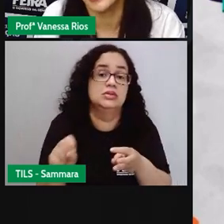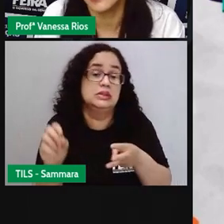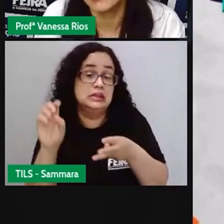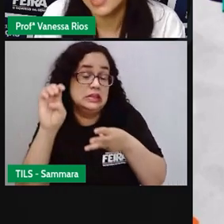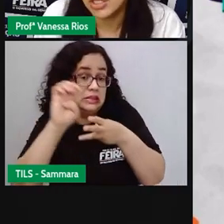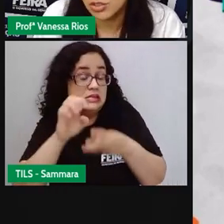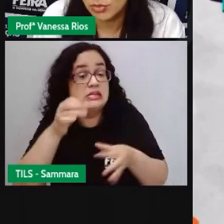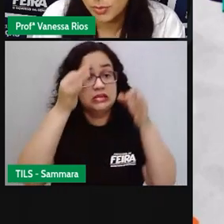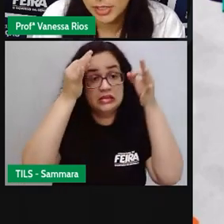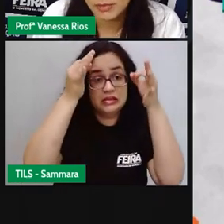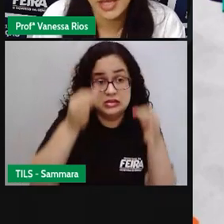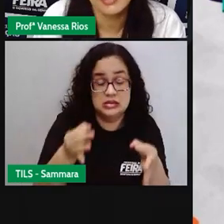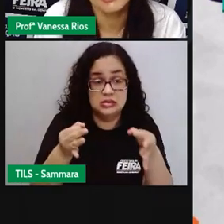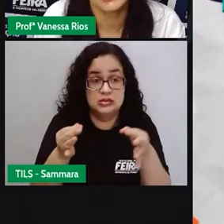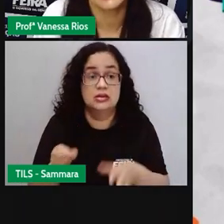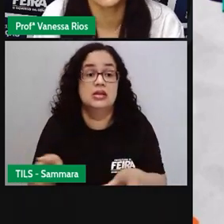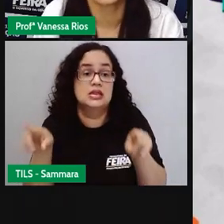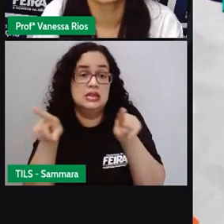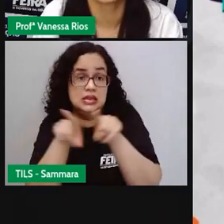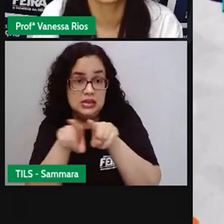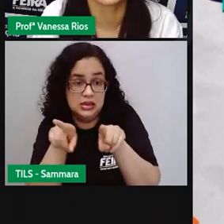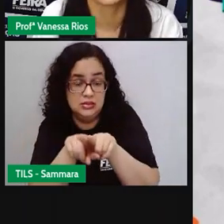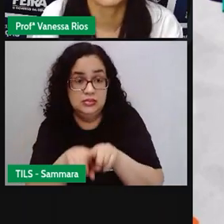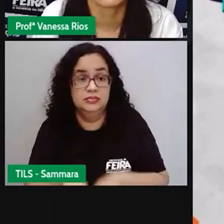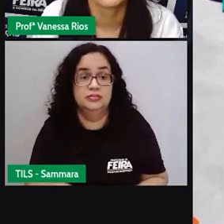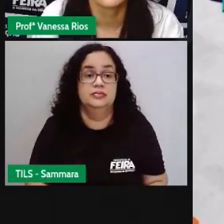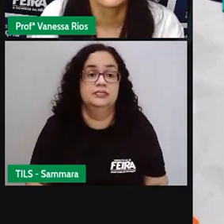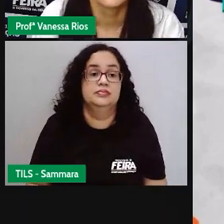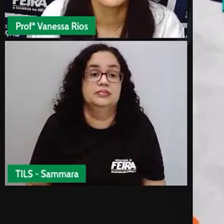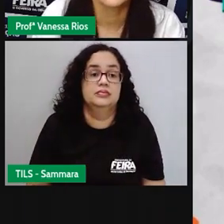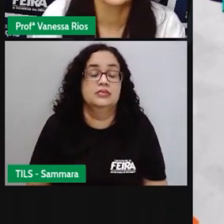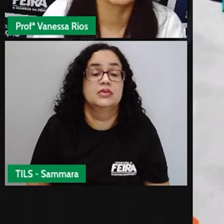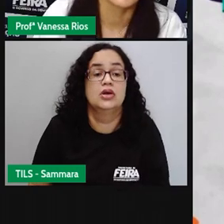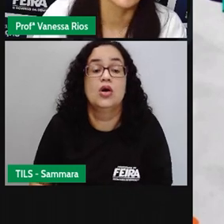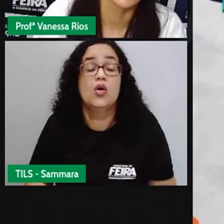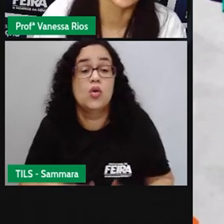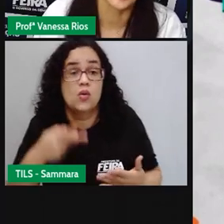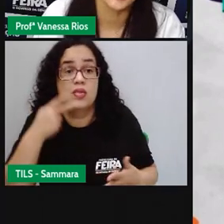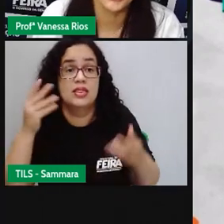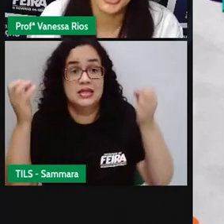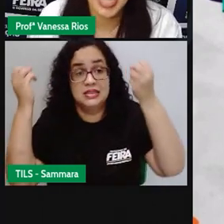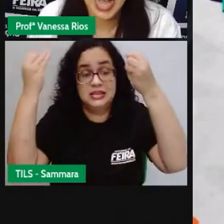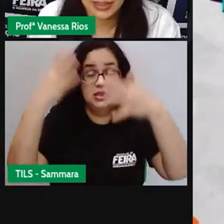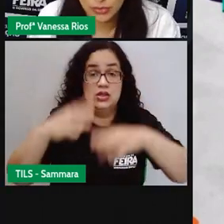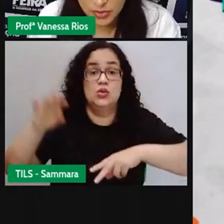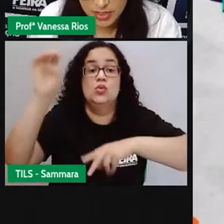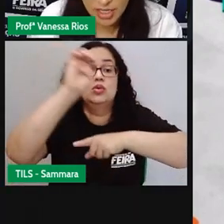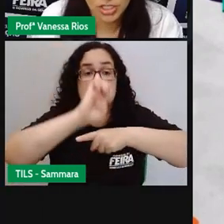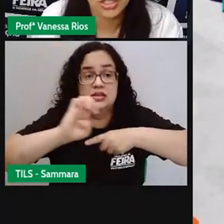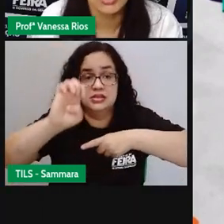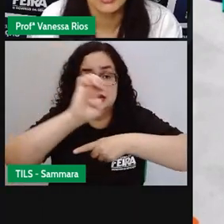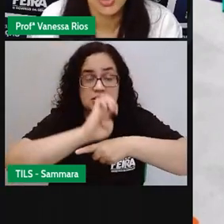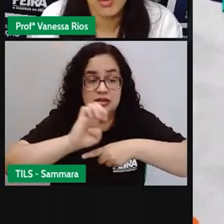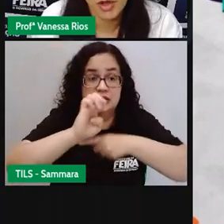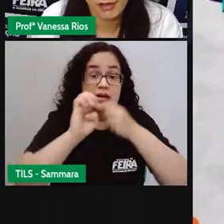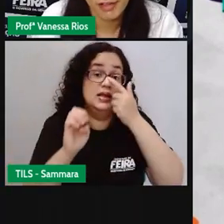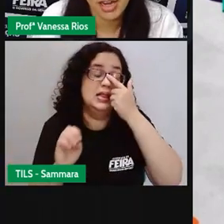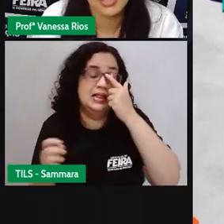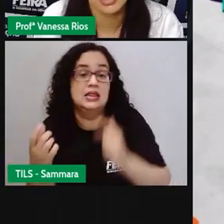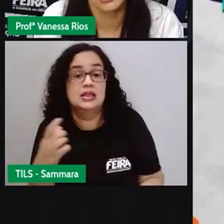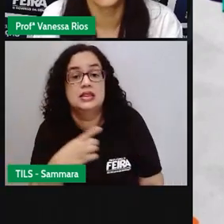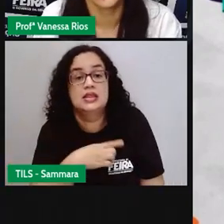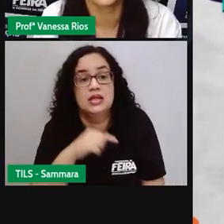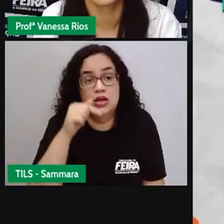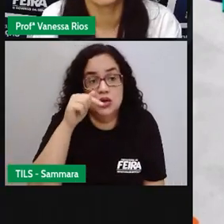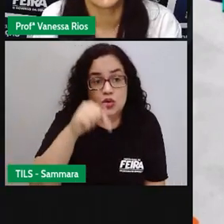se ele está realmente cumprindo aí também a sua função. Quando a gente fala agora de estados, e a gente tem como